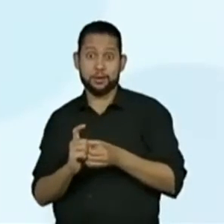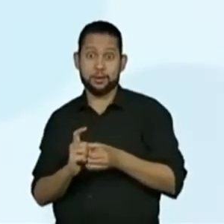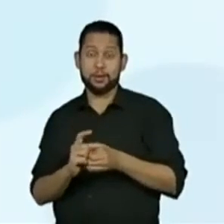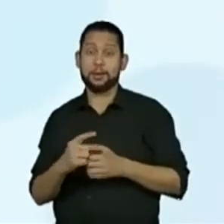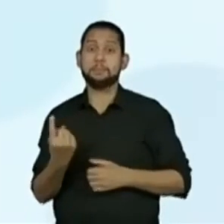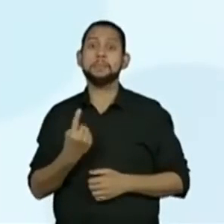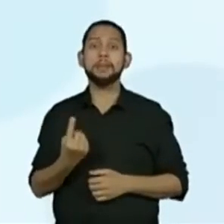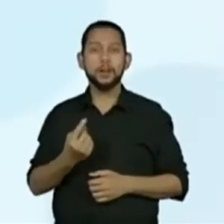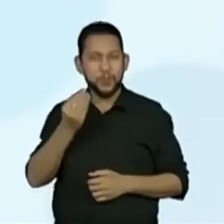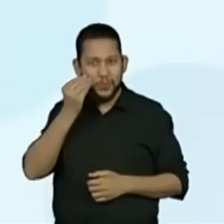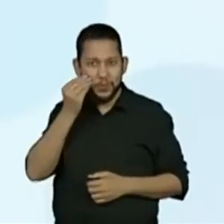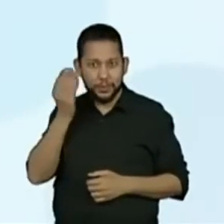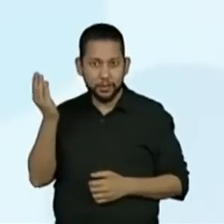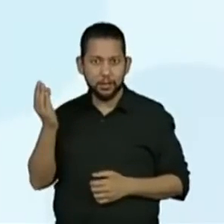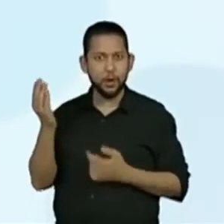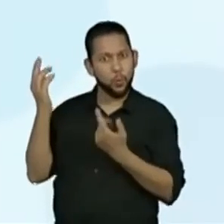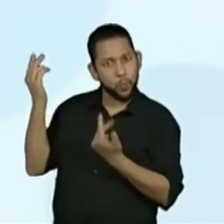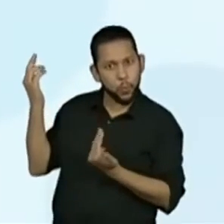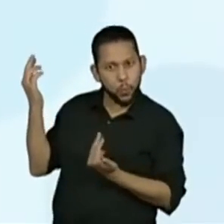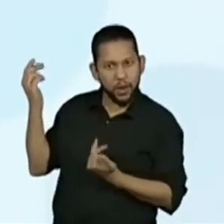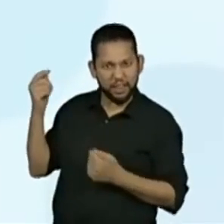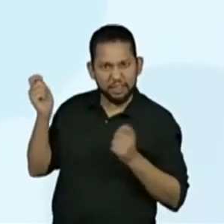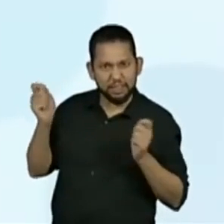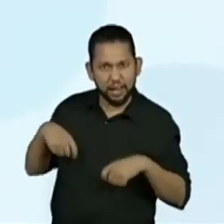tentativa são iguais.